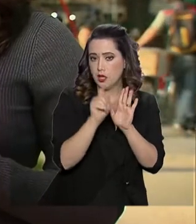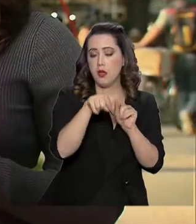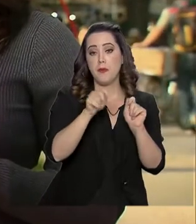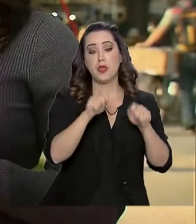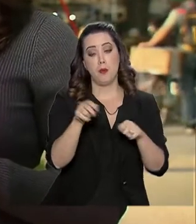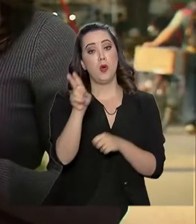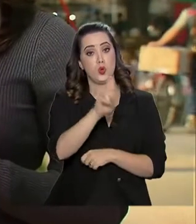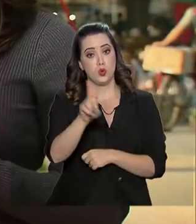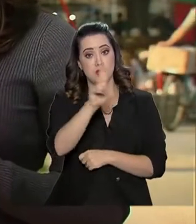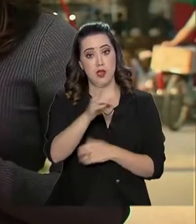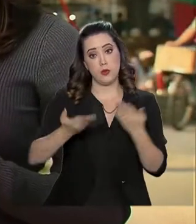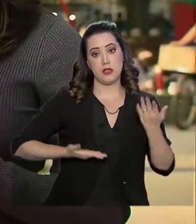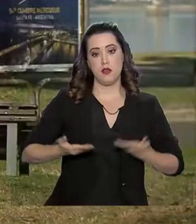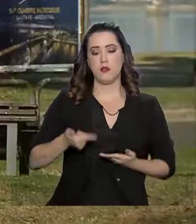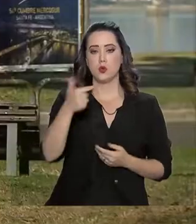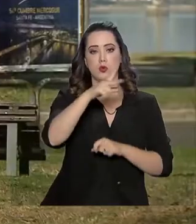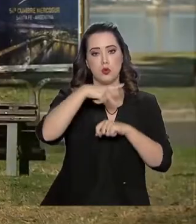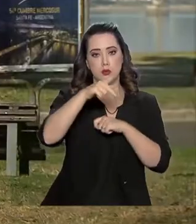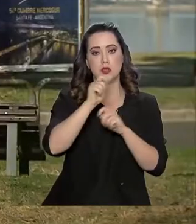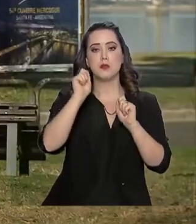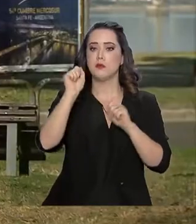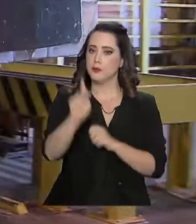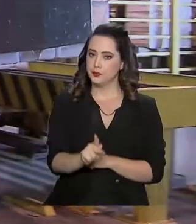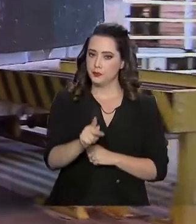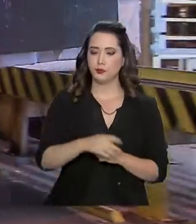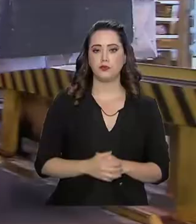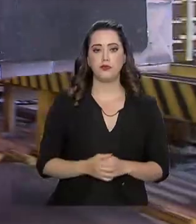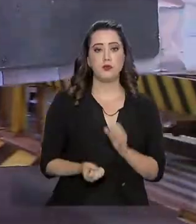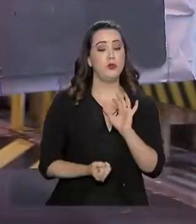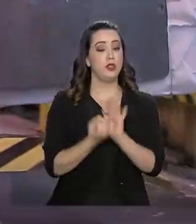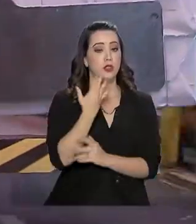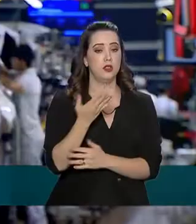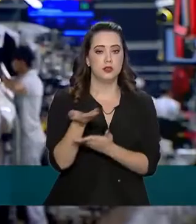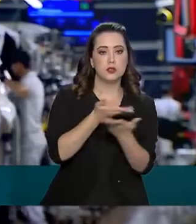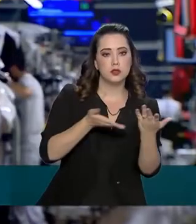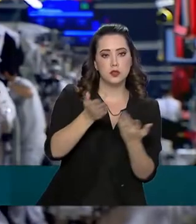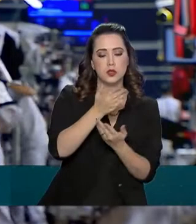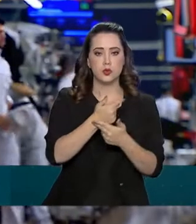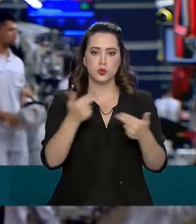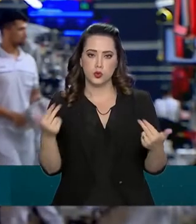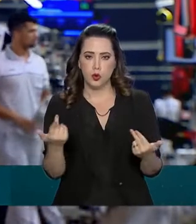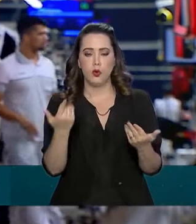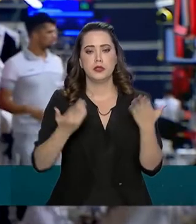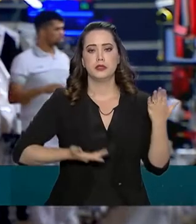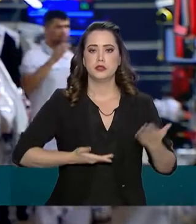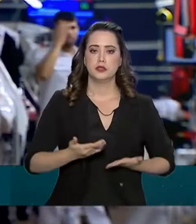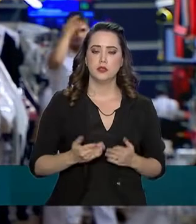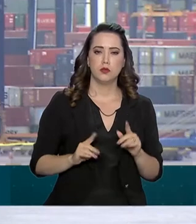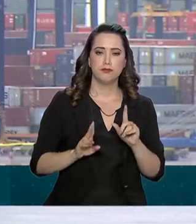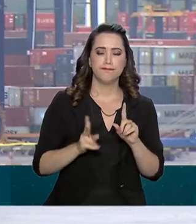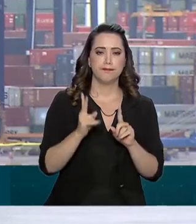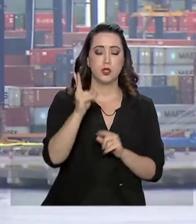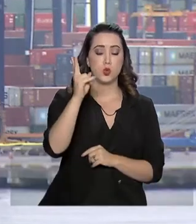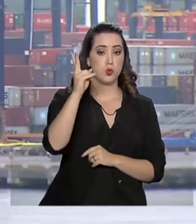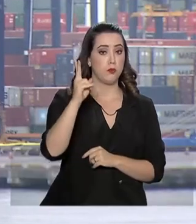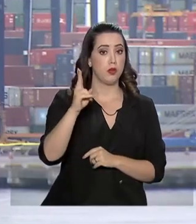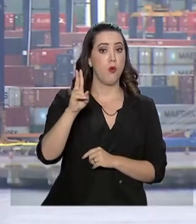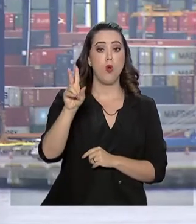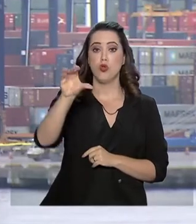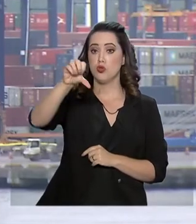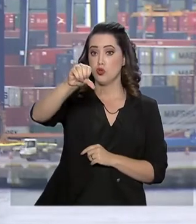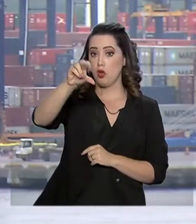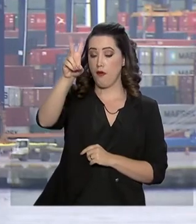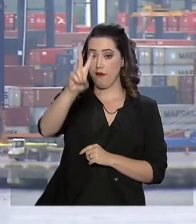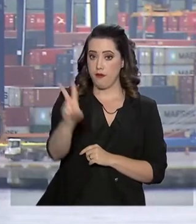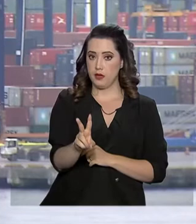em outro país para se aposentar. Desde a criação, a circulação de bens e serviços aumentou nove vezes. Subiu de 4